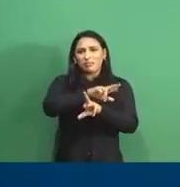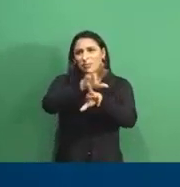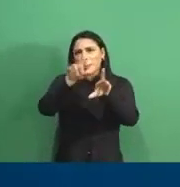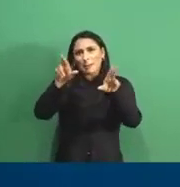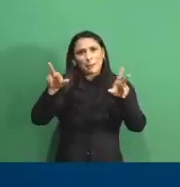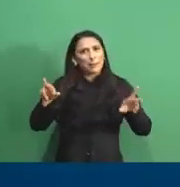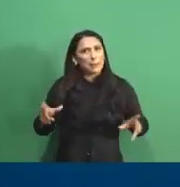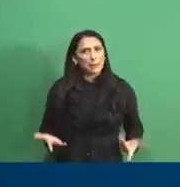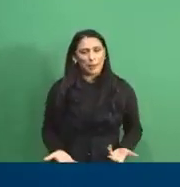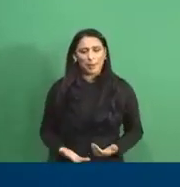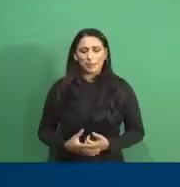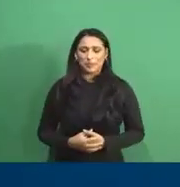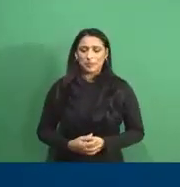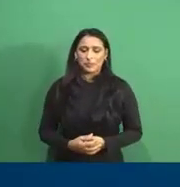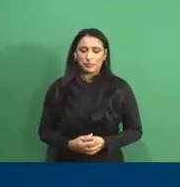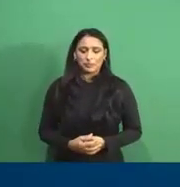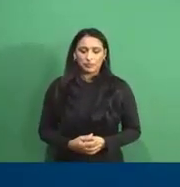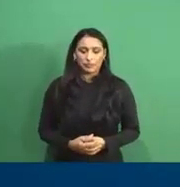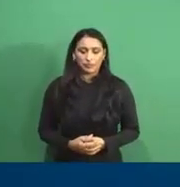maçã.